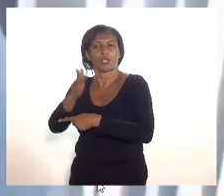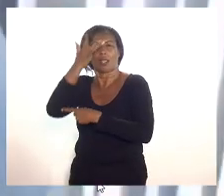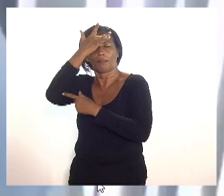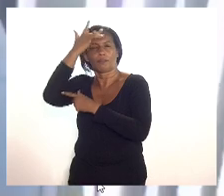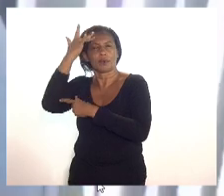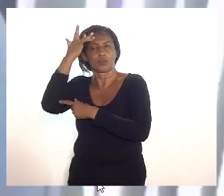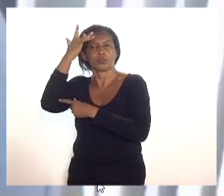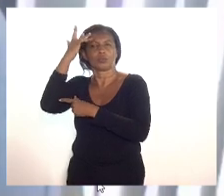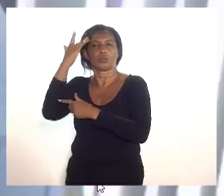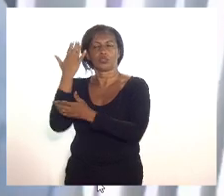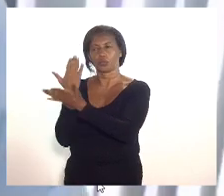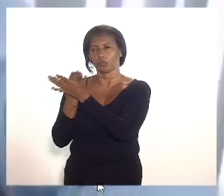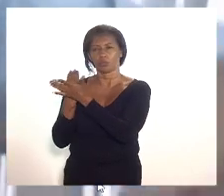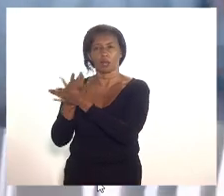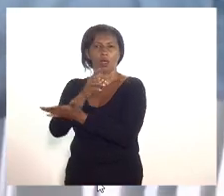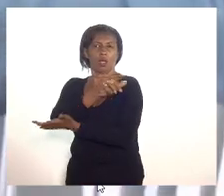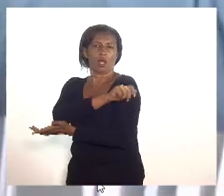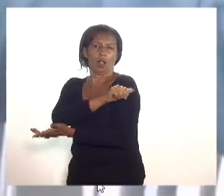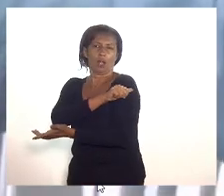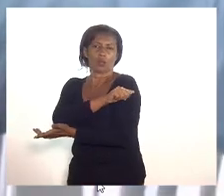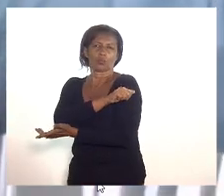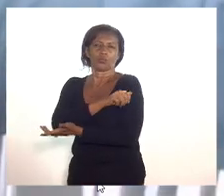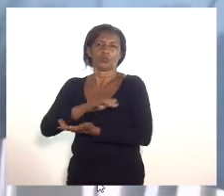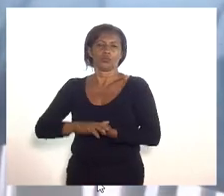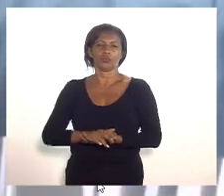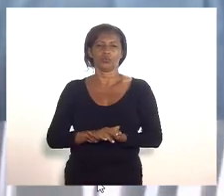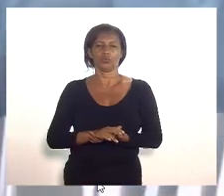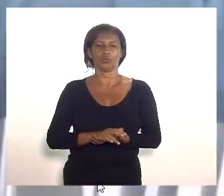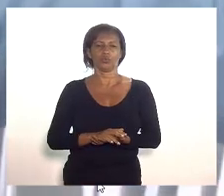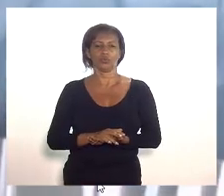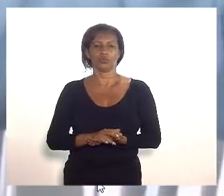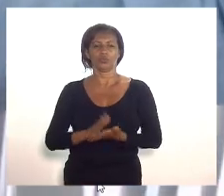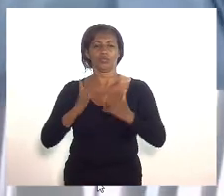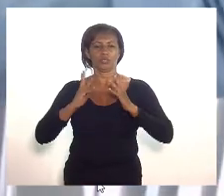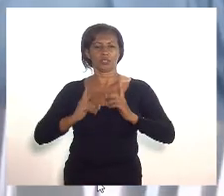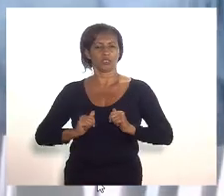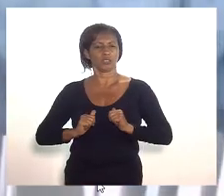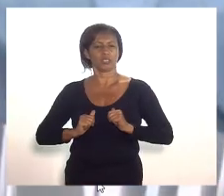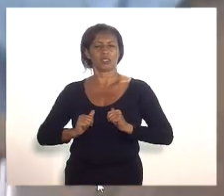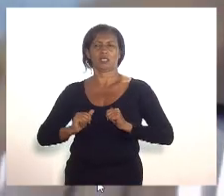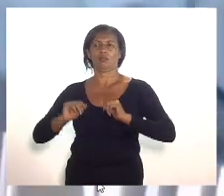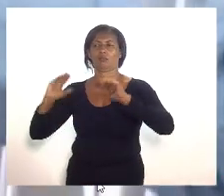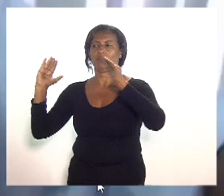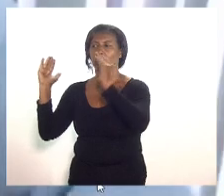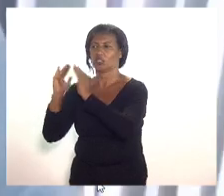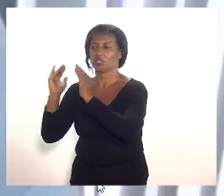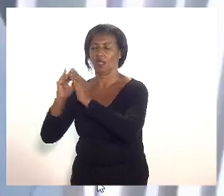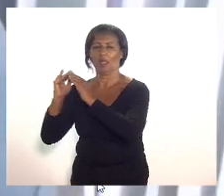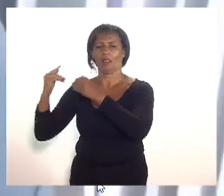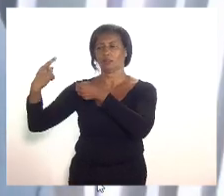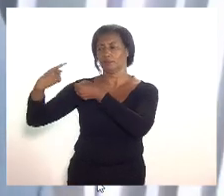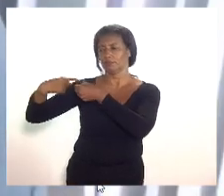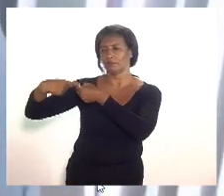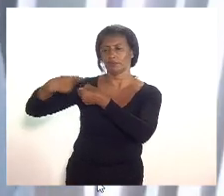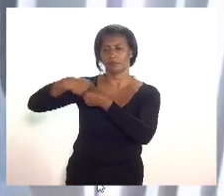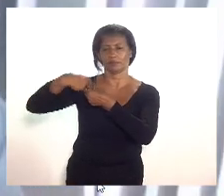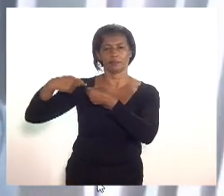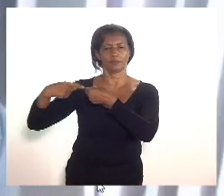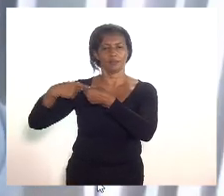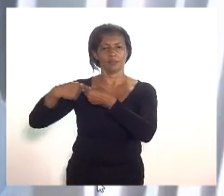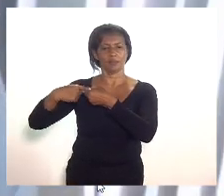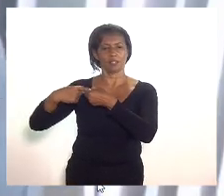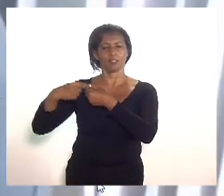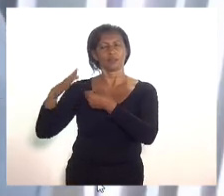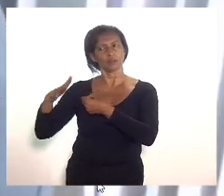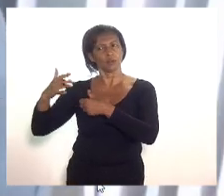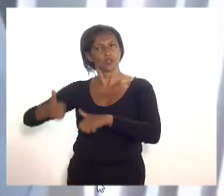públicas de educação enfim com medidas de sanitização nas comunidades populares e assim dos bairros e logradouros públicos então eu acho